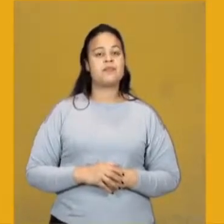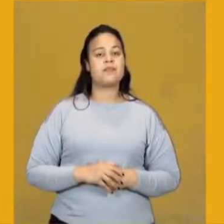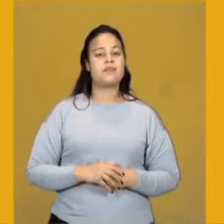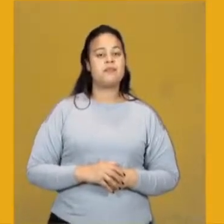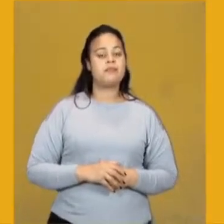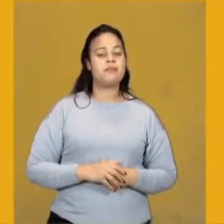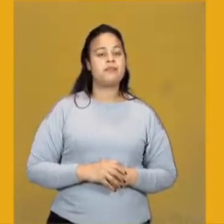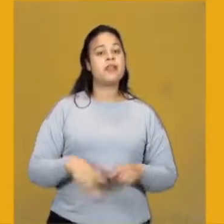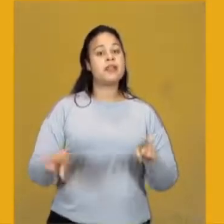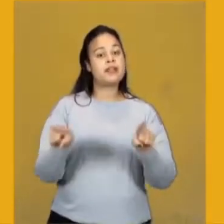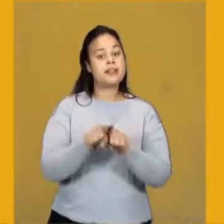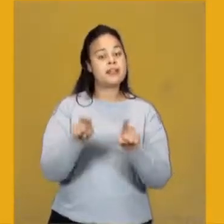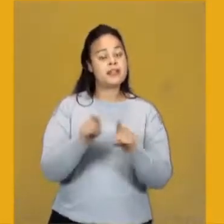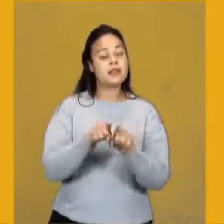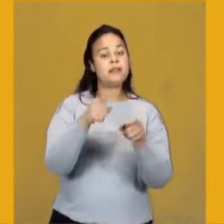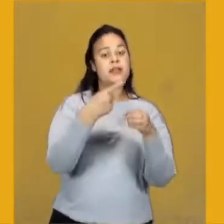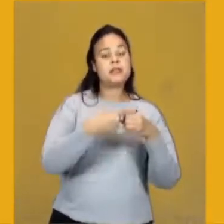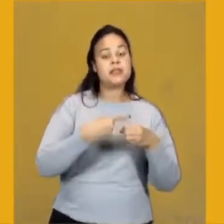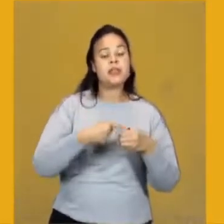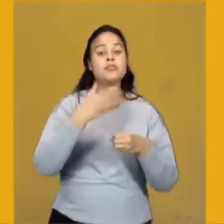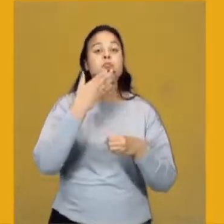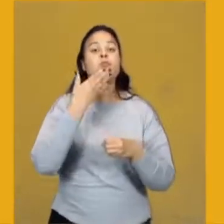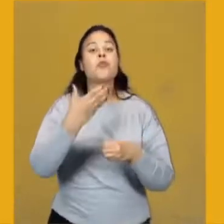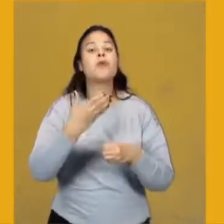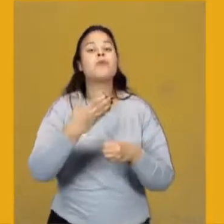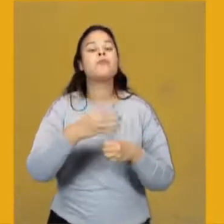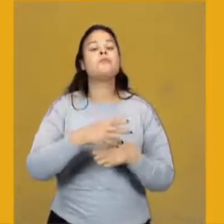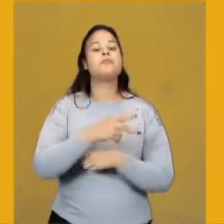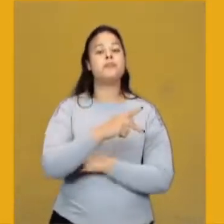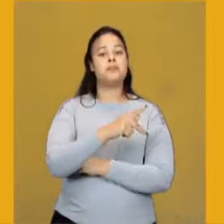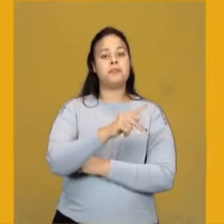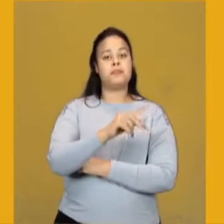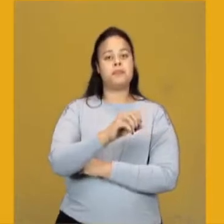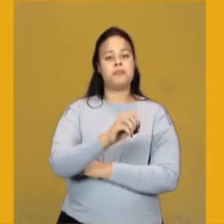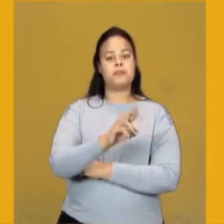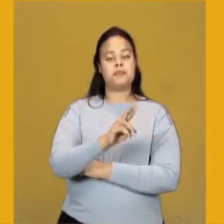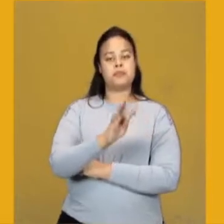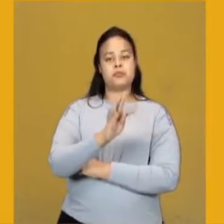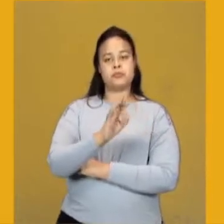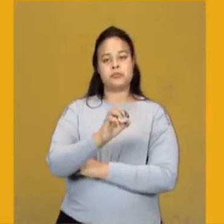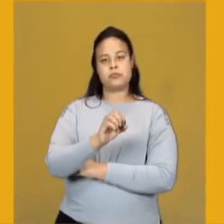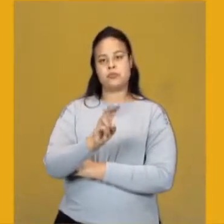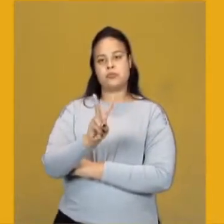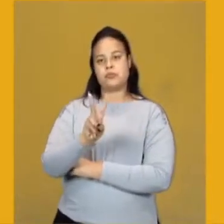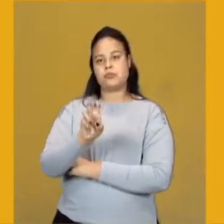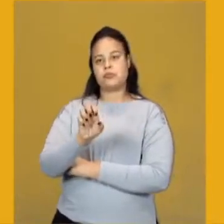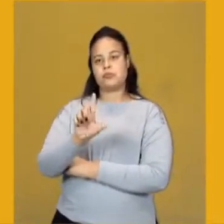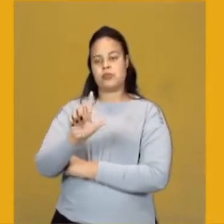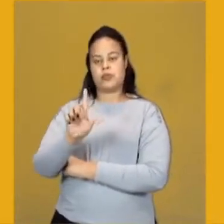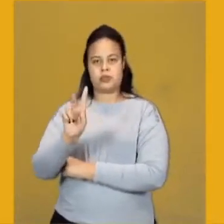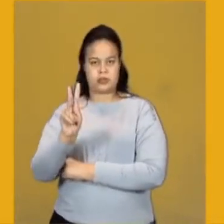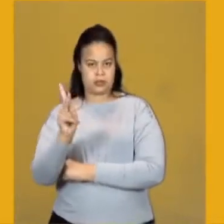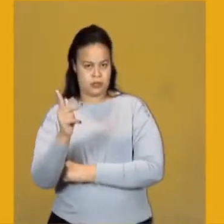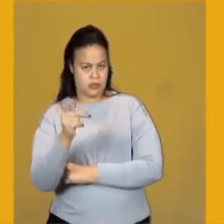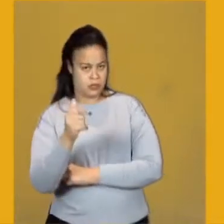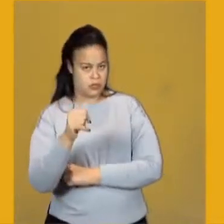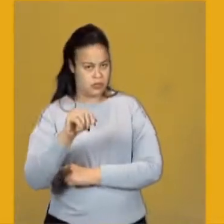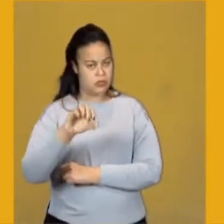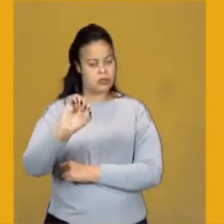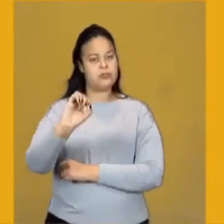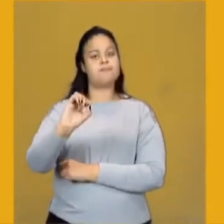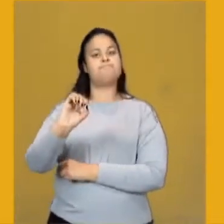E também na cidade de Porto Velho. Então, essas cidades, elas